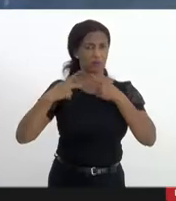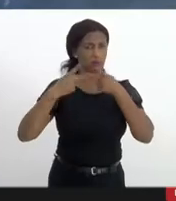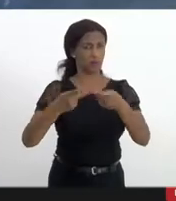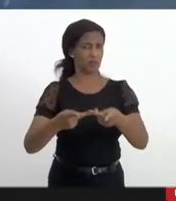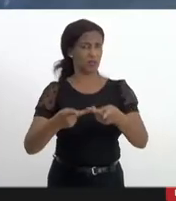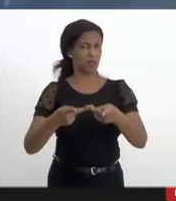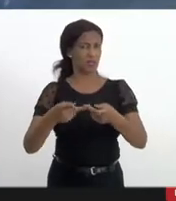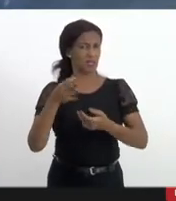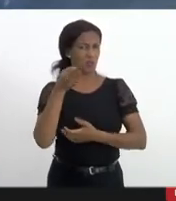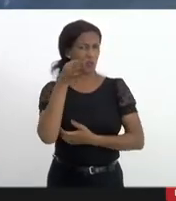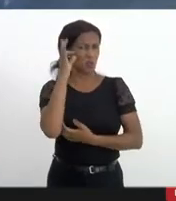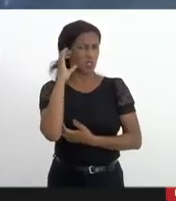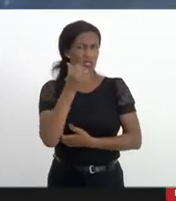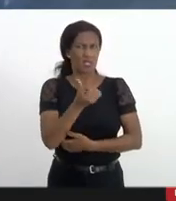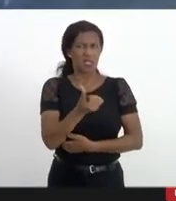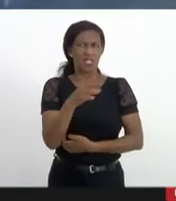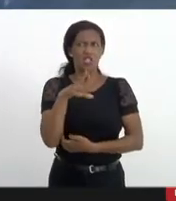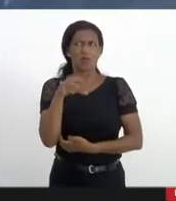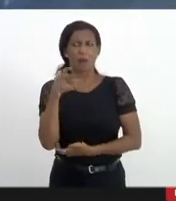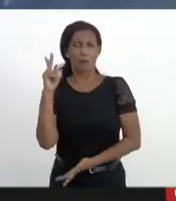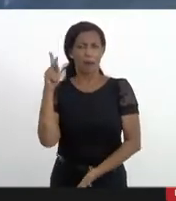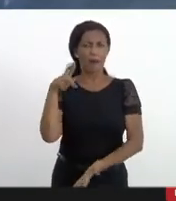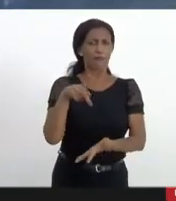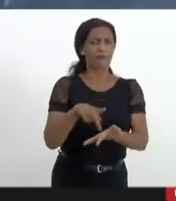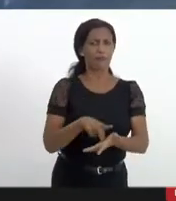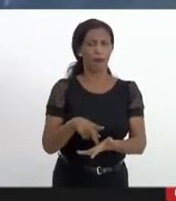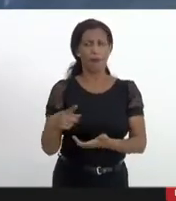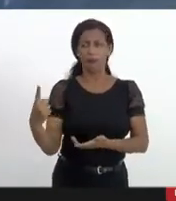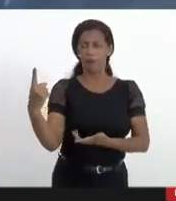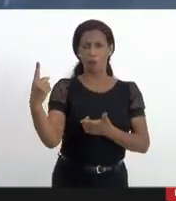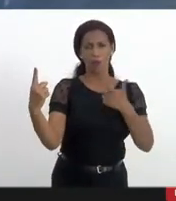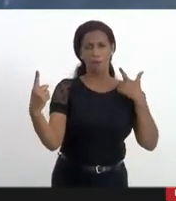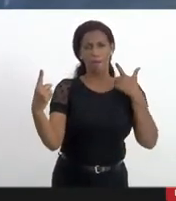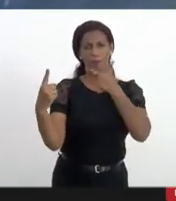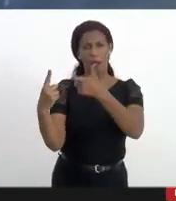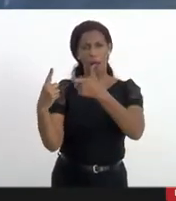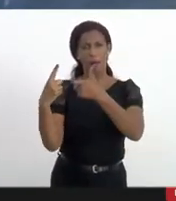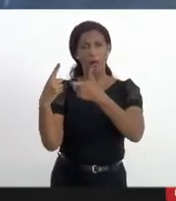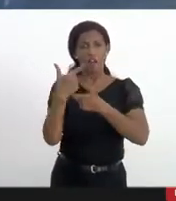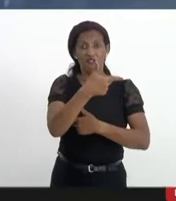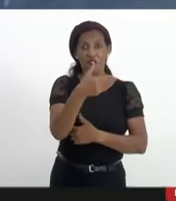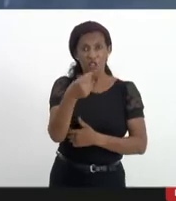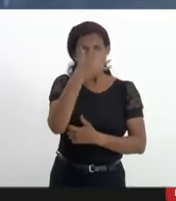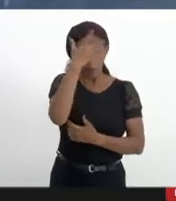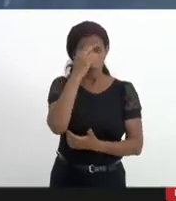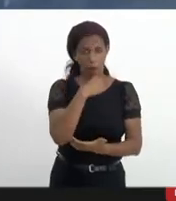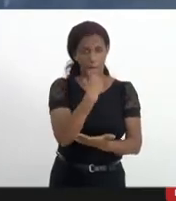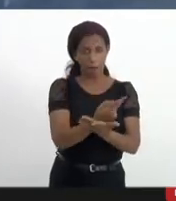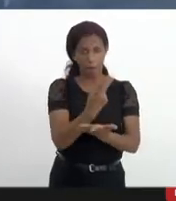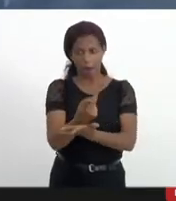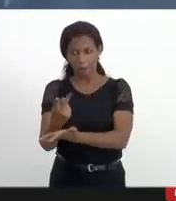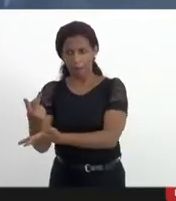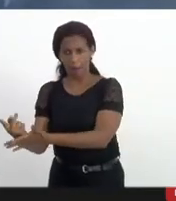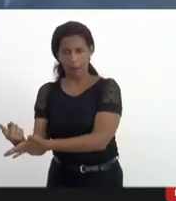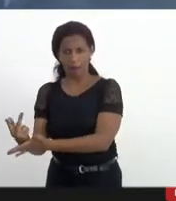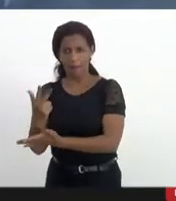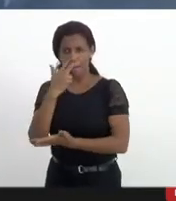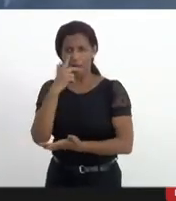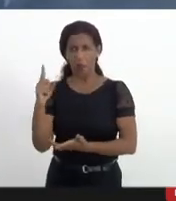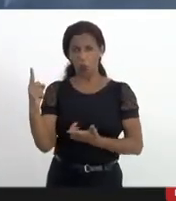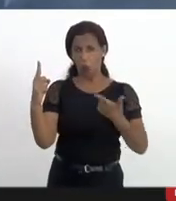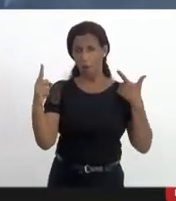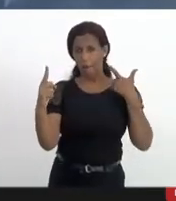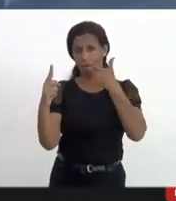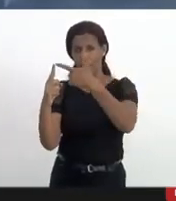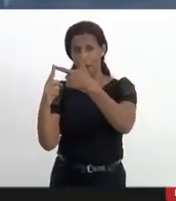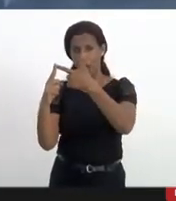muito cedo no dia 6 de maio para afirmar que a única execução em 28 mortes foi apenas a do policial André Frias,